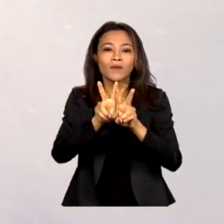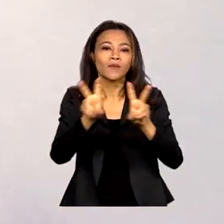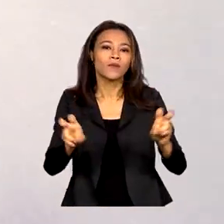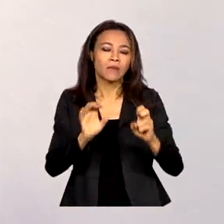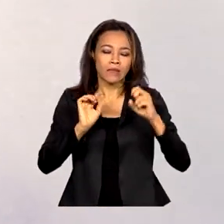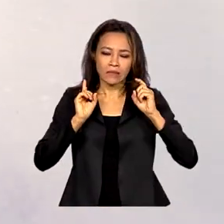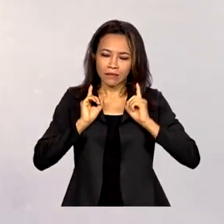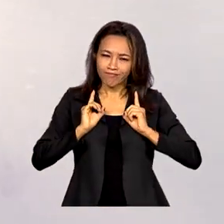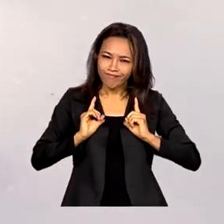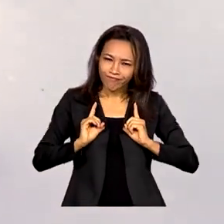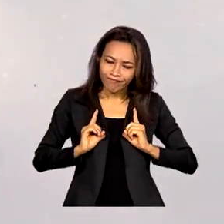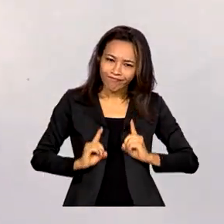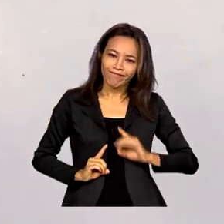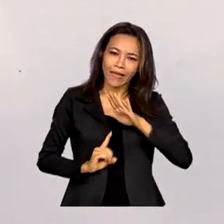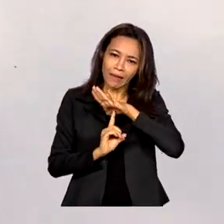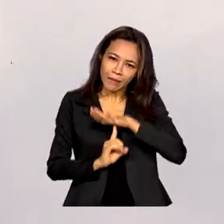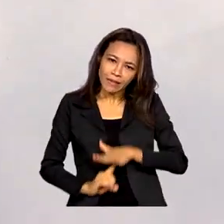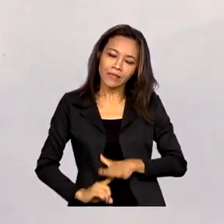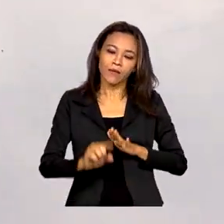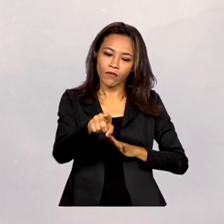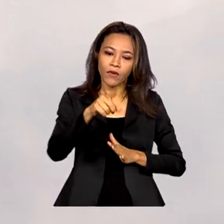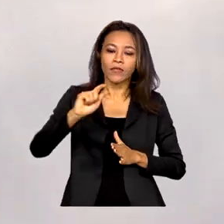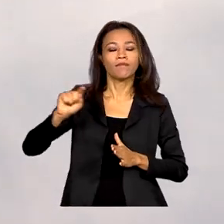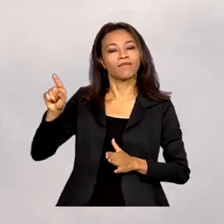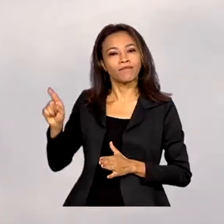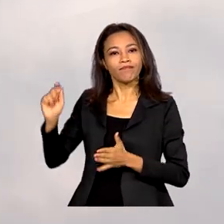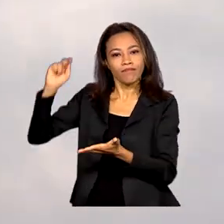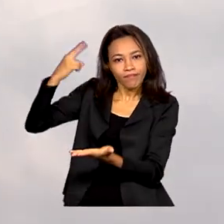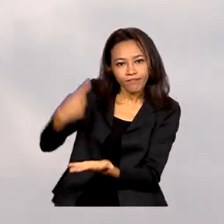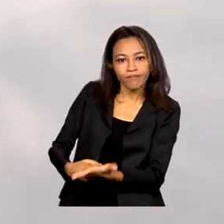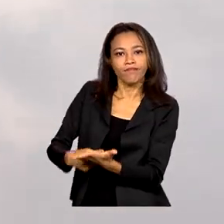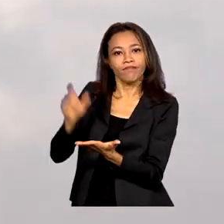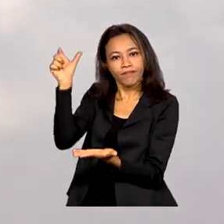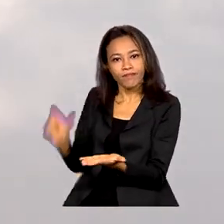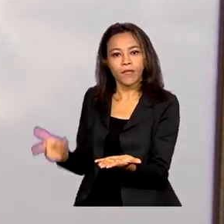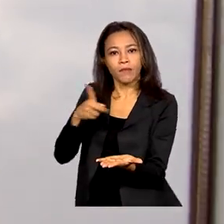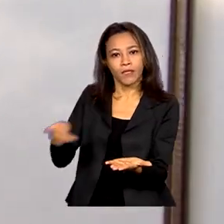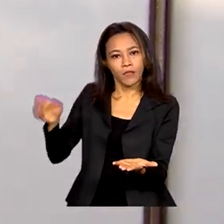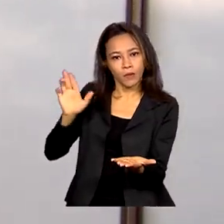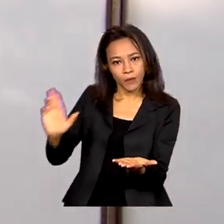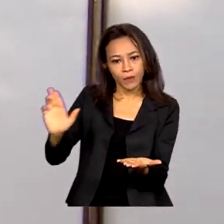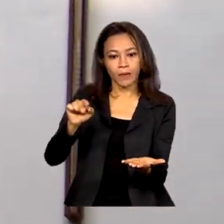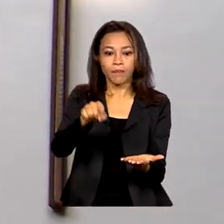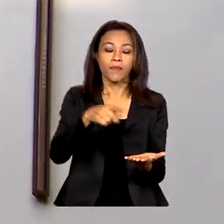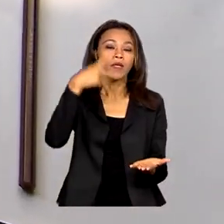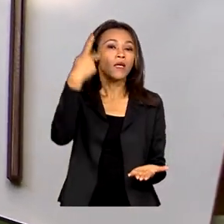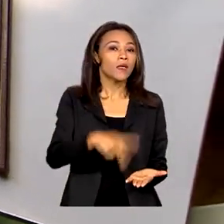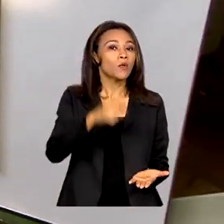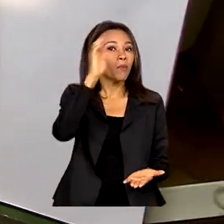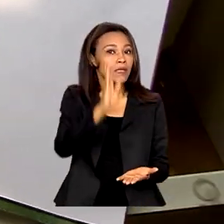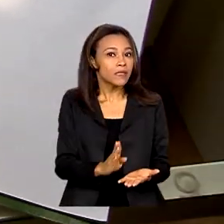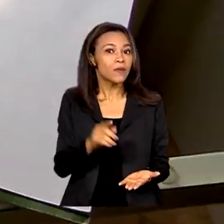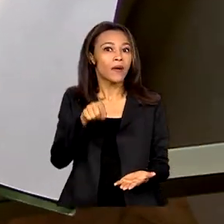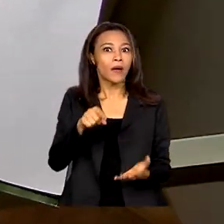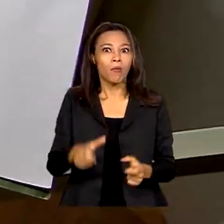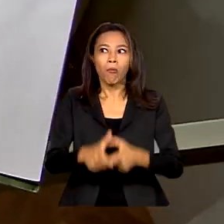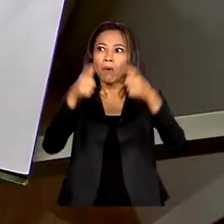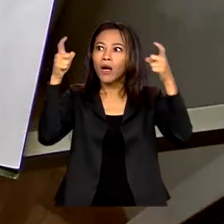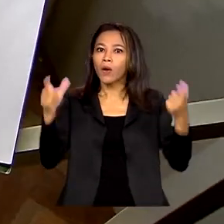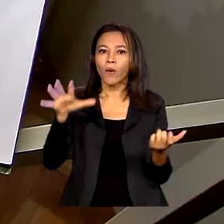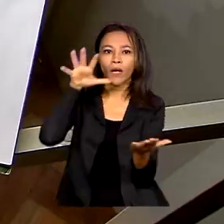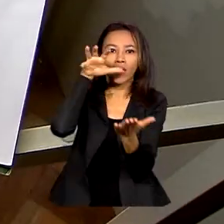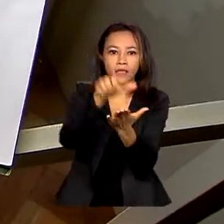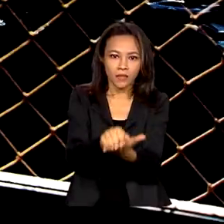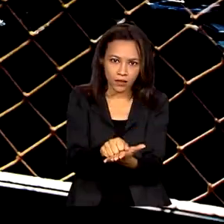institui a data foi sancionada pelo presidente Lula. Segundo a Organização Mundial da Saúde, o Brasil é o país com maior registro de